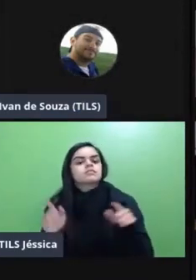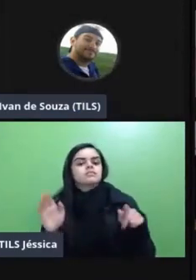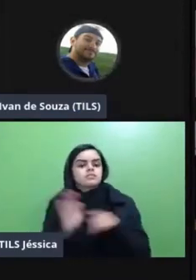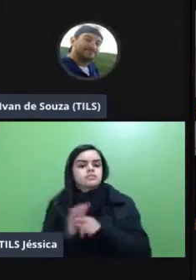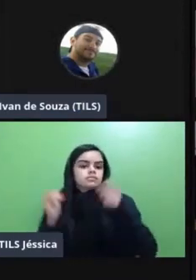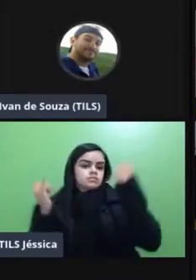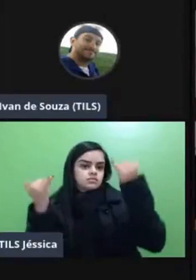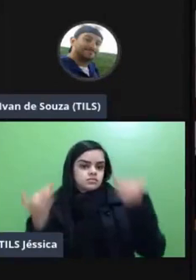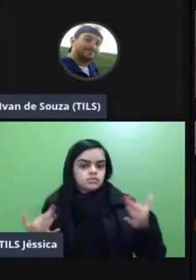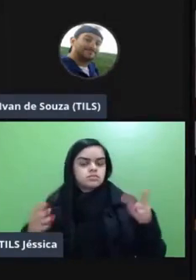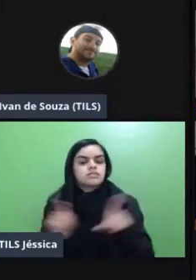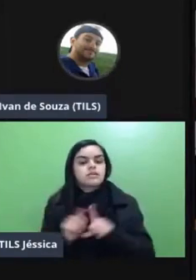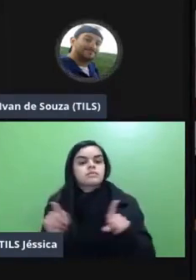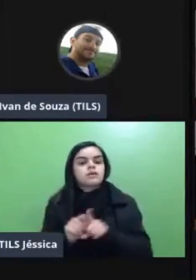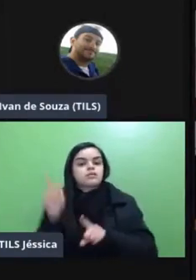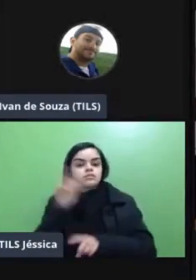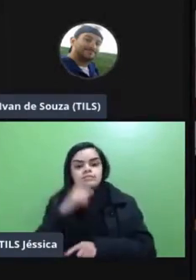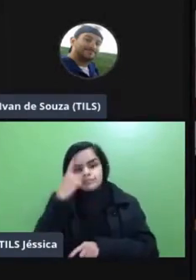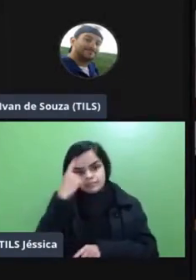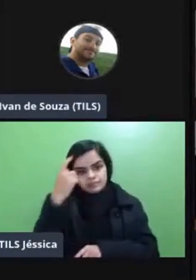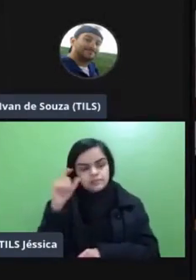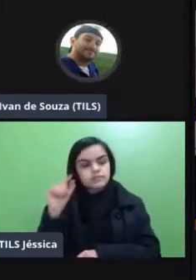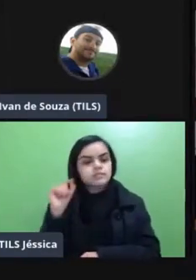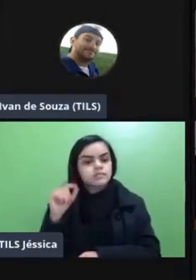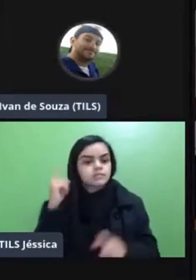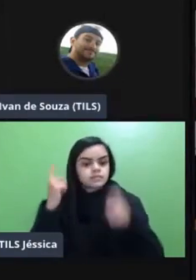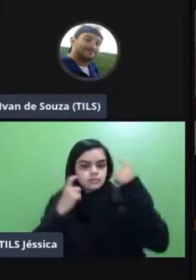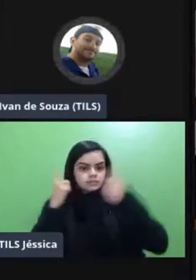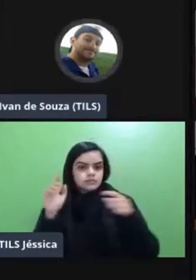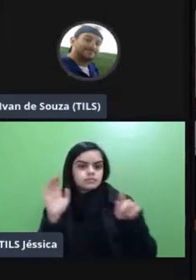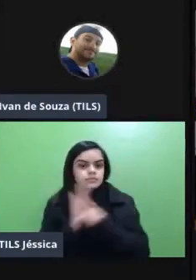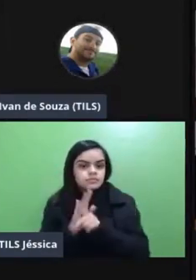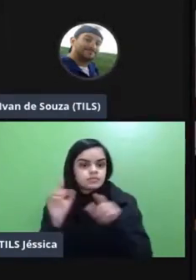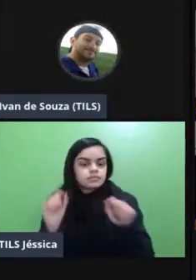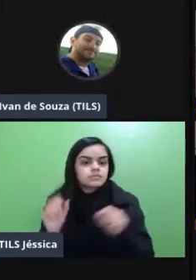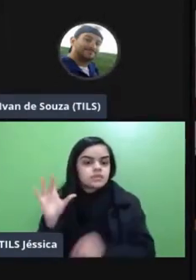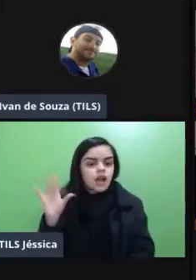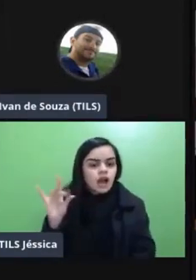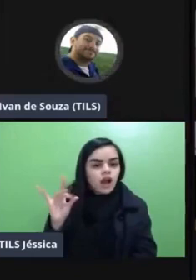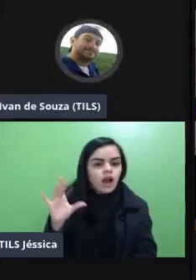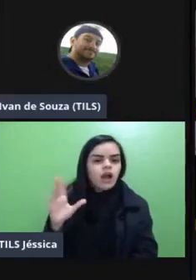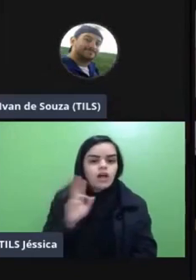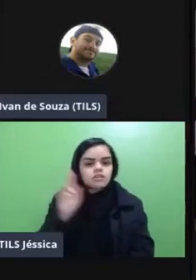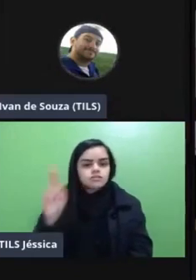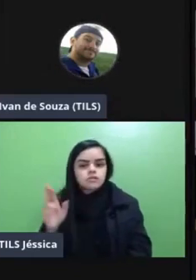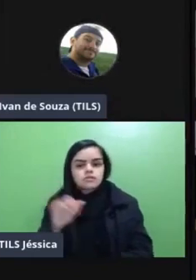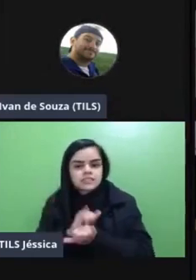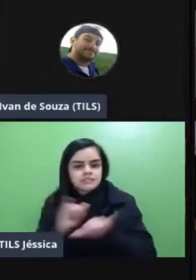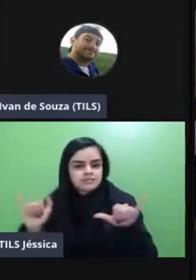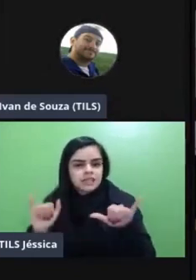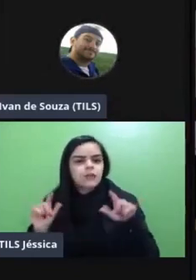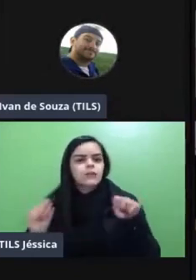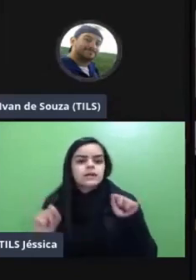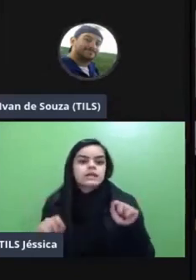inclusive para romper com essa ideia né com essa essa preocupação da cola do compartilhar a resposta então tem sido